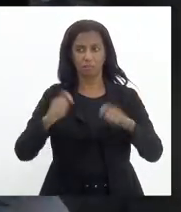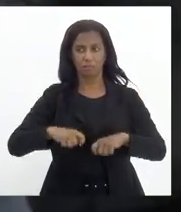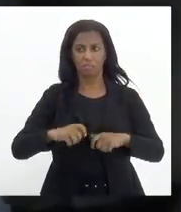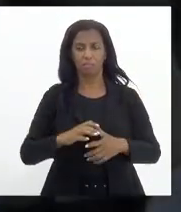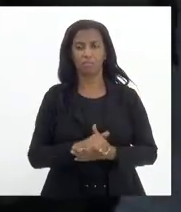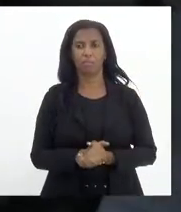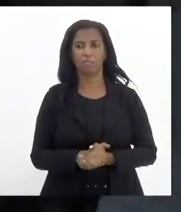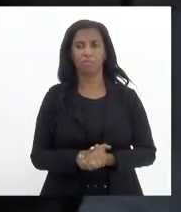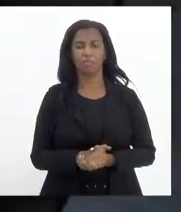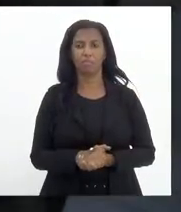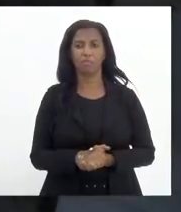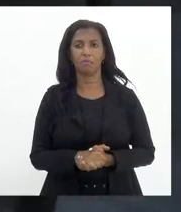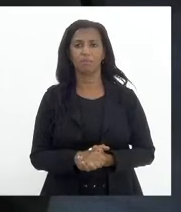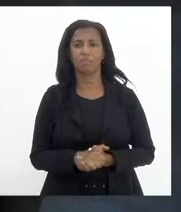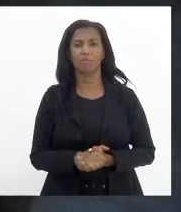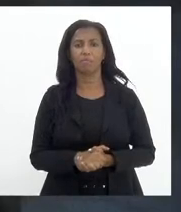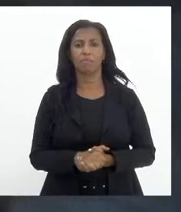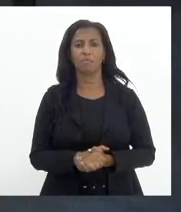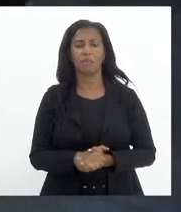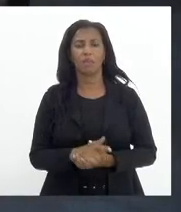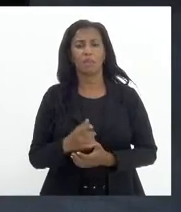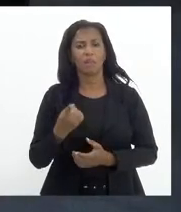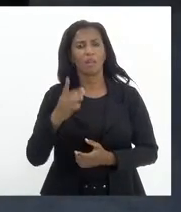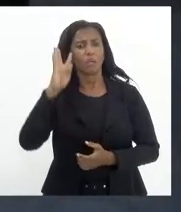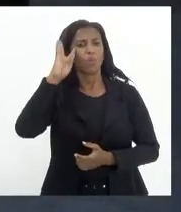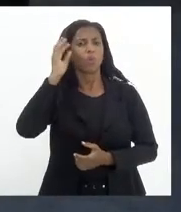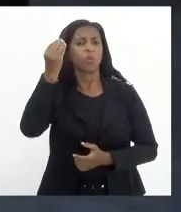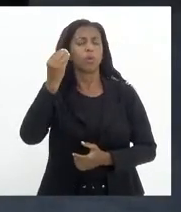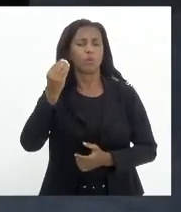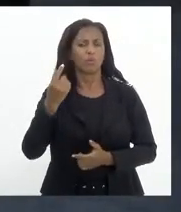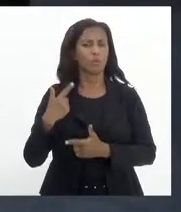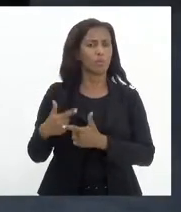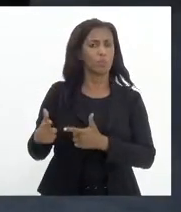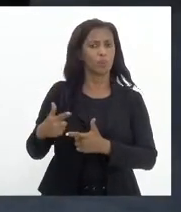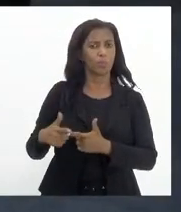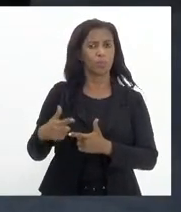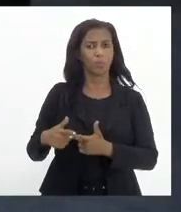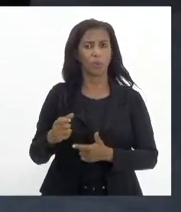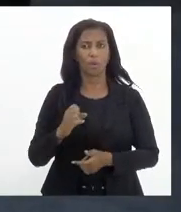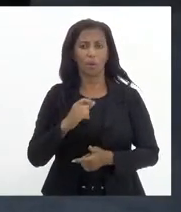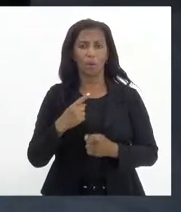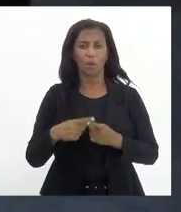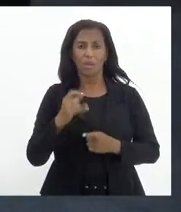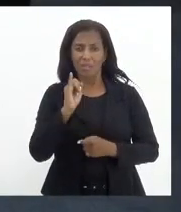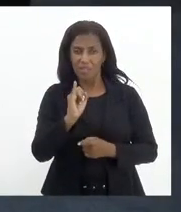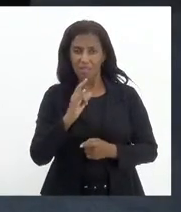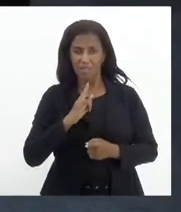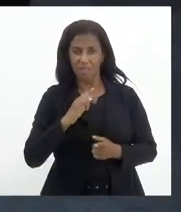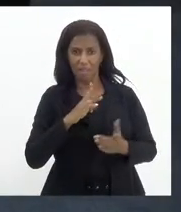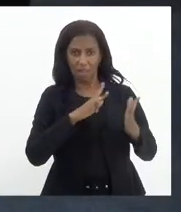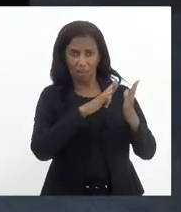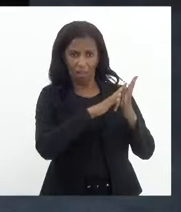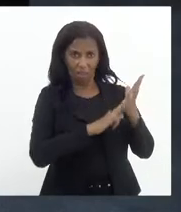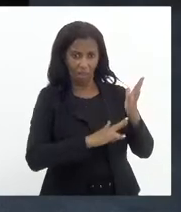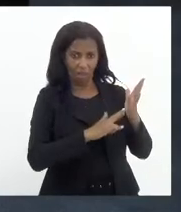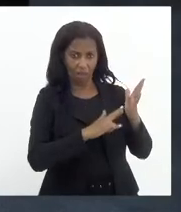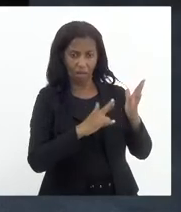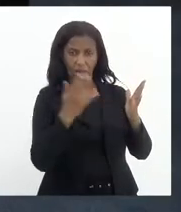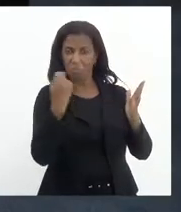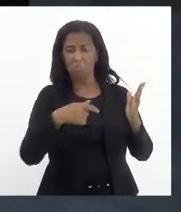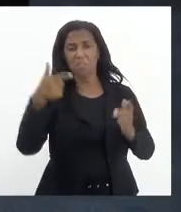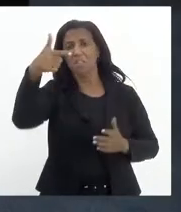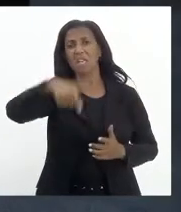possível superar essa questão, porque se tem norma dizendo isso, não precisa